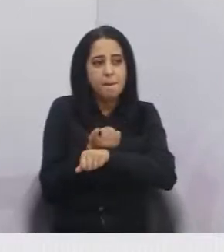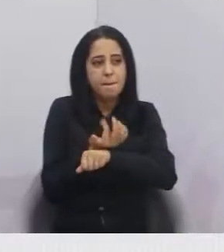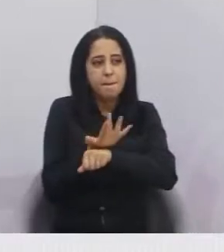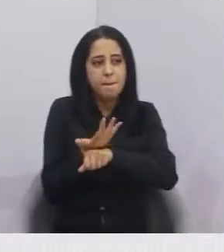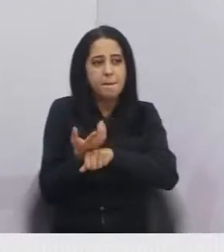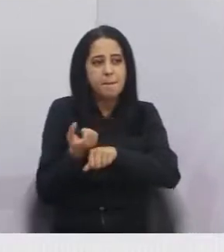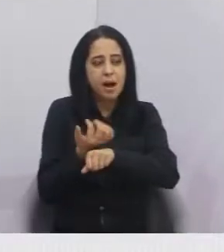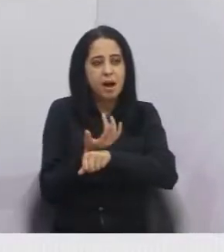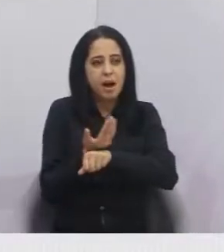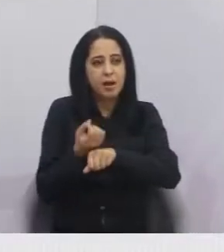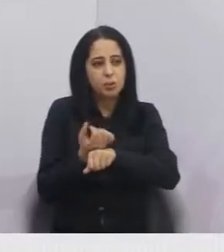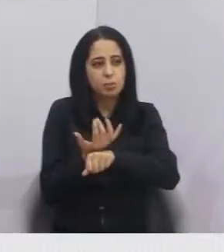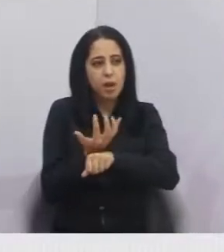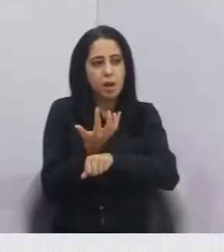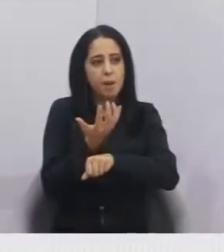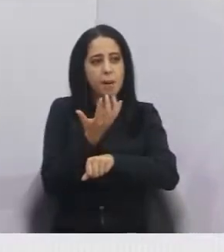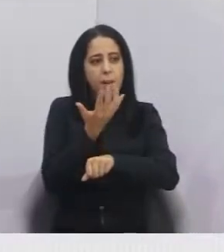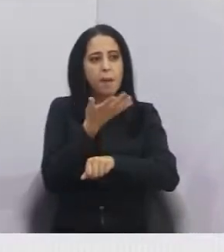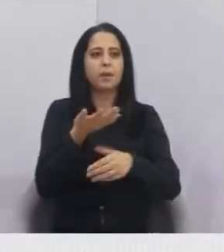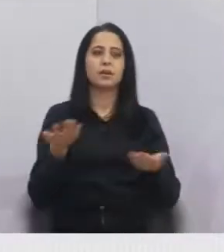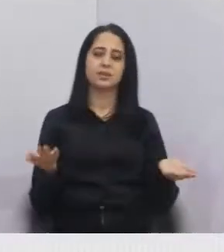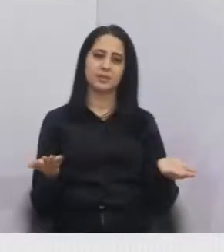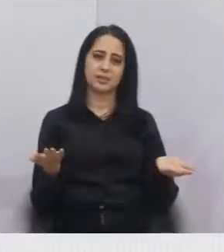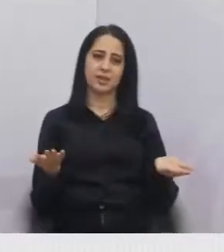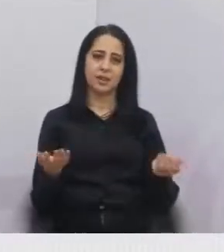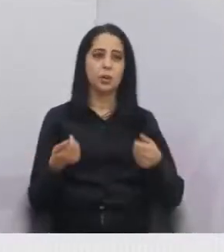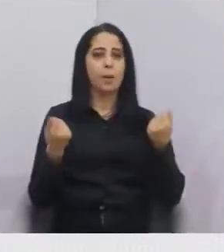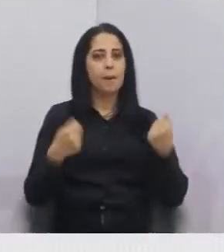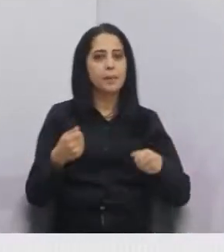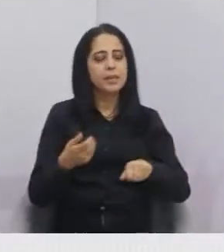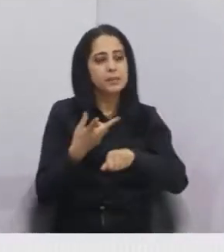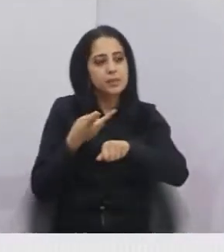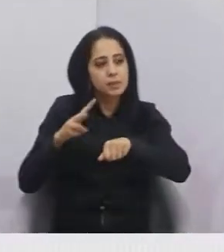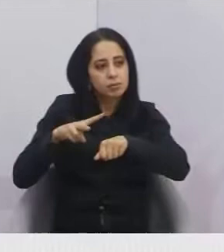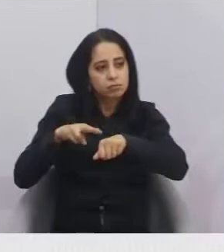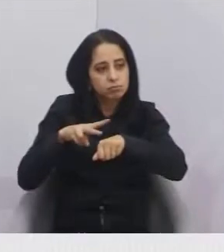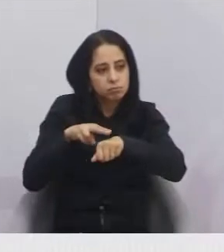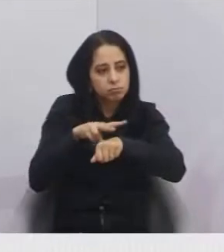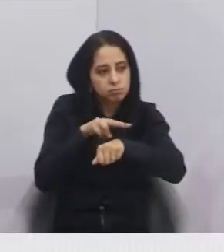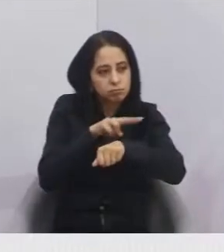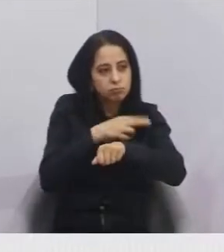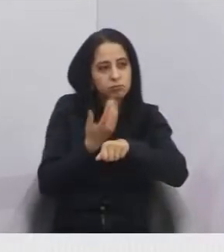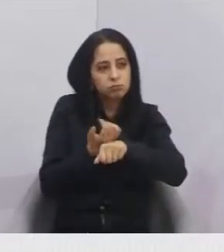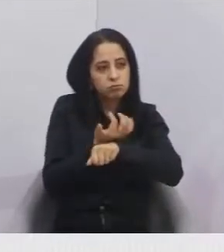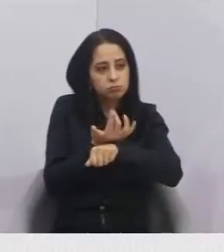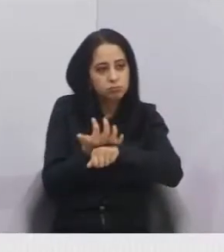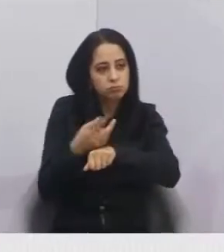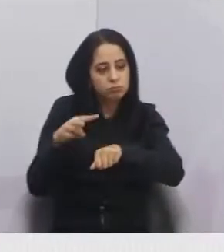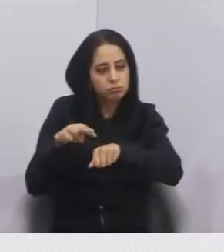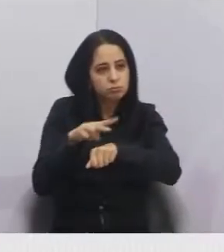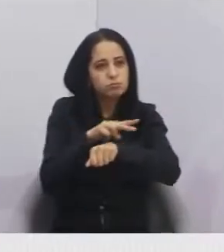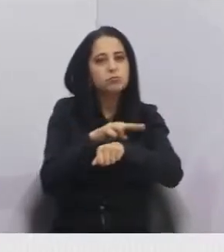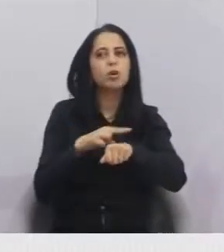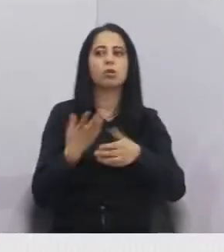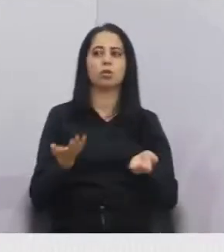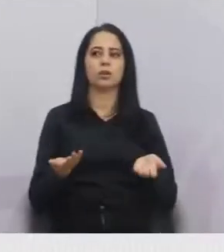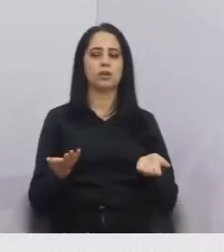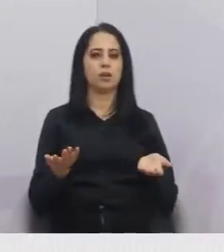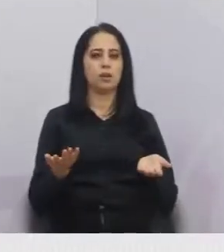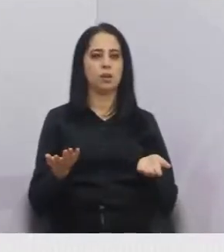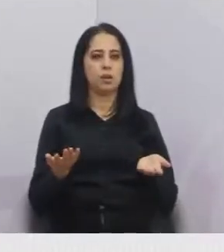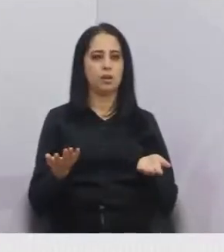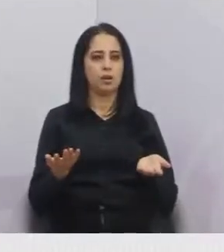máquina, quase esse dia, pela quarta vez, ele mata assim, mas mata por cima. Passou alguns dias,